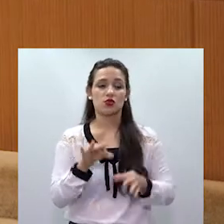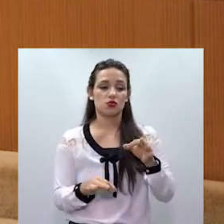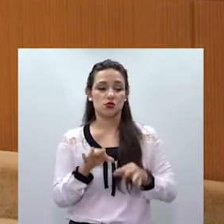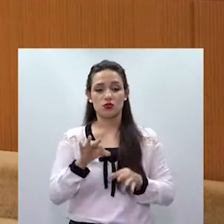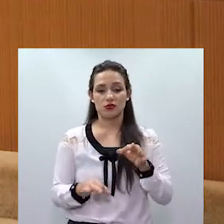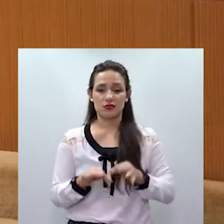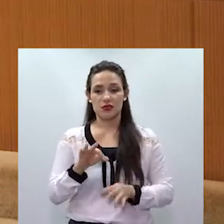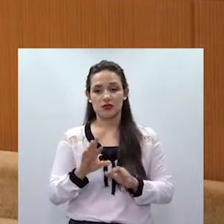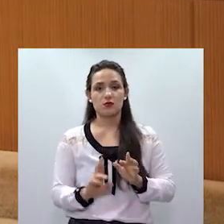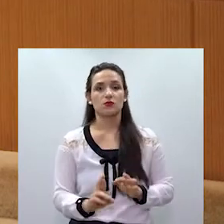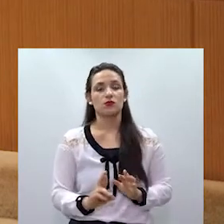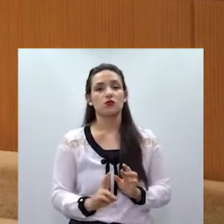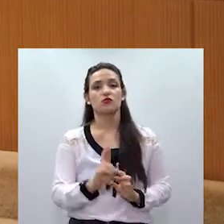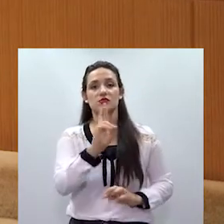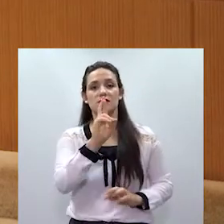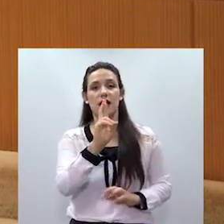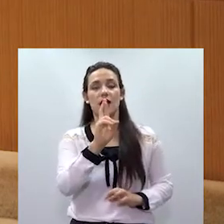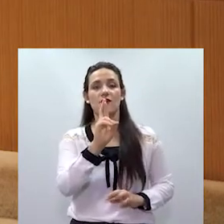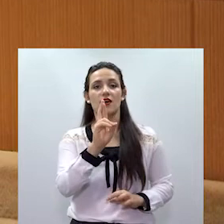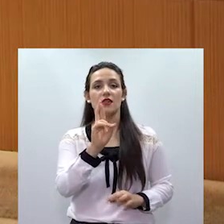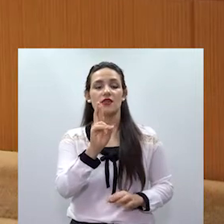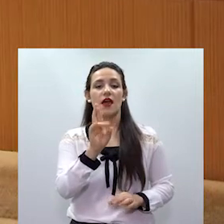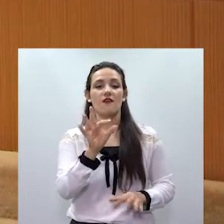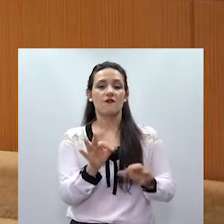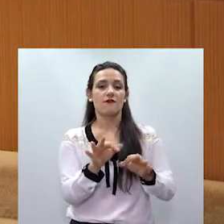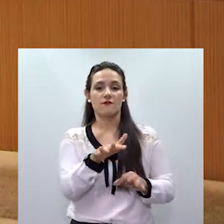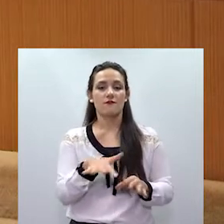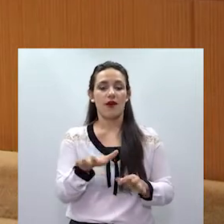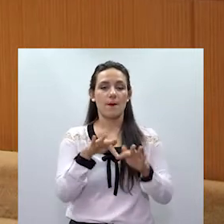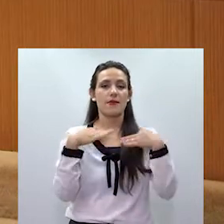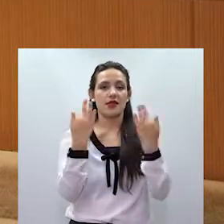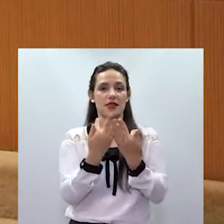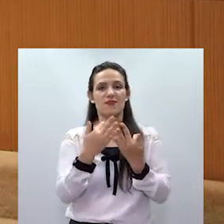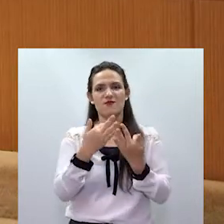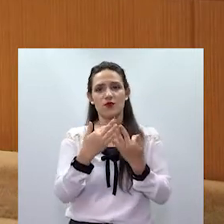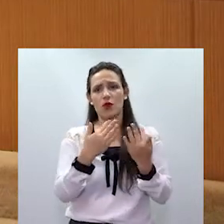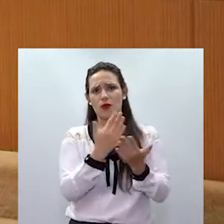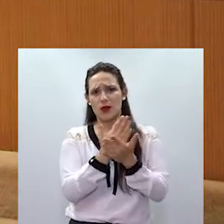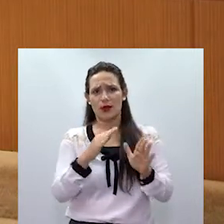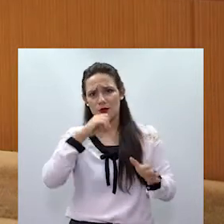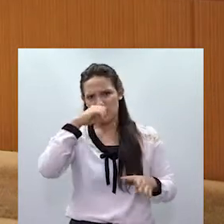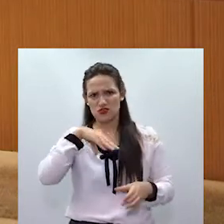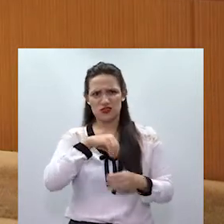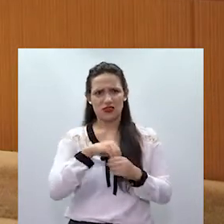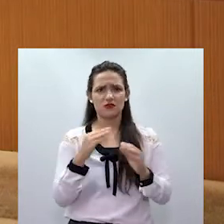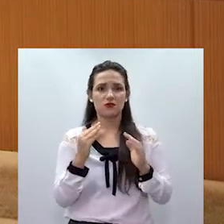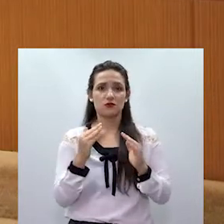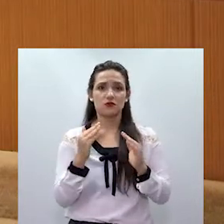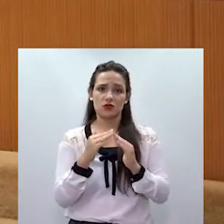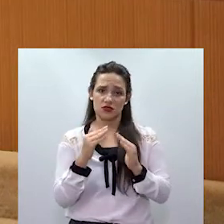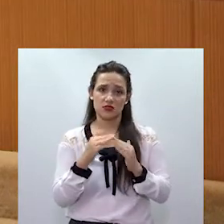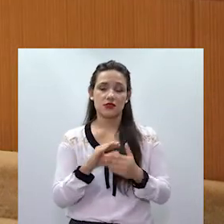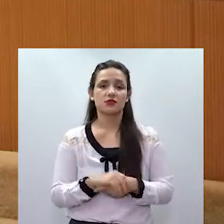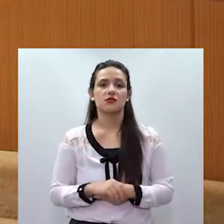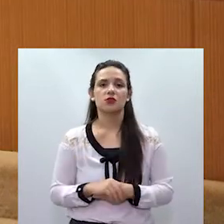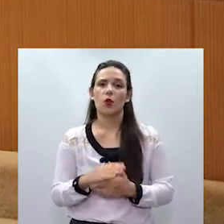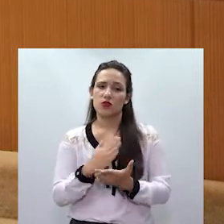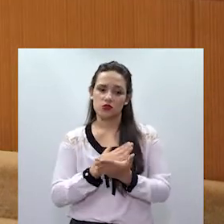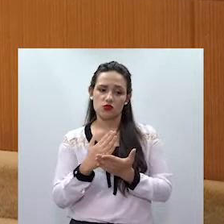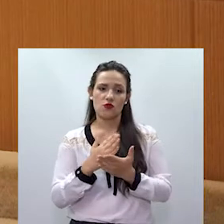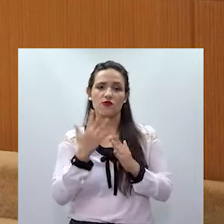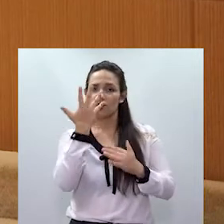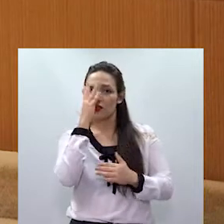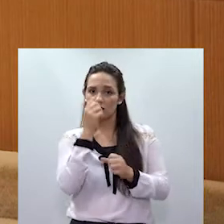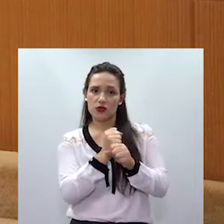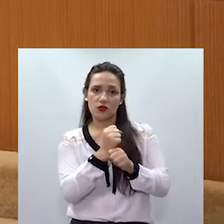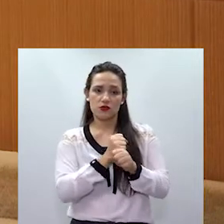titular da primeira vara da violência doméstica e familiar contra a mulher da capital desde fevereiro de 2019 e